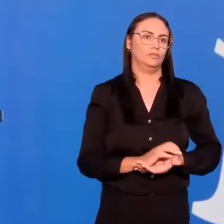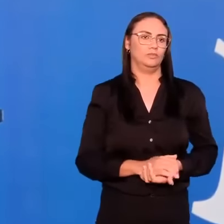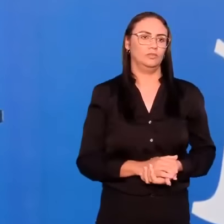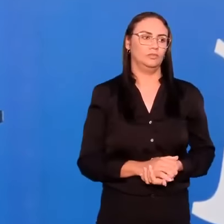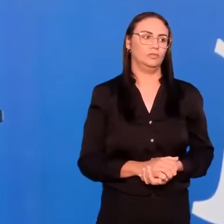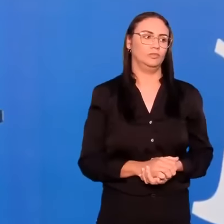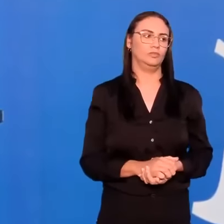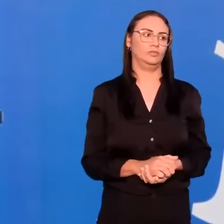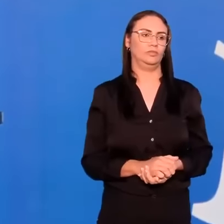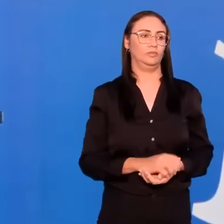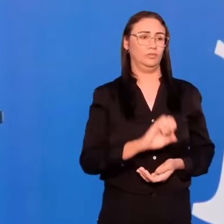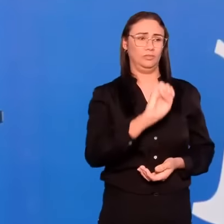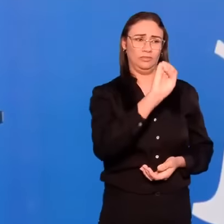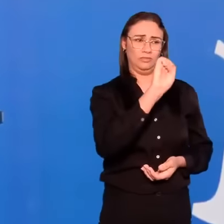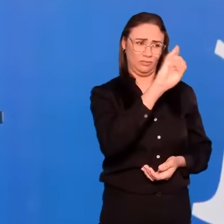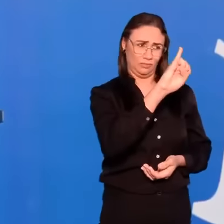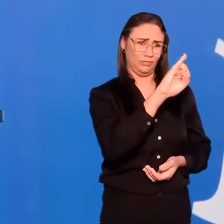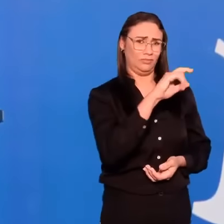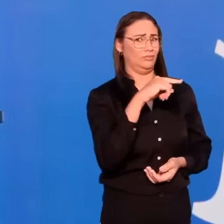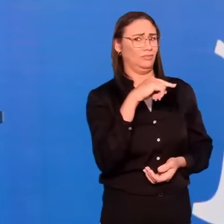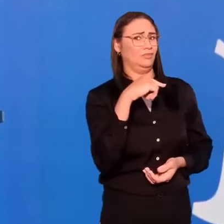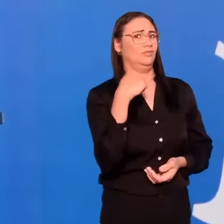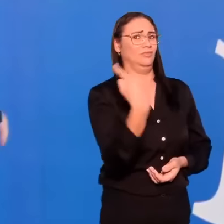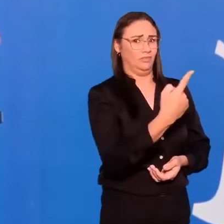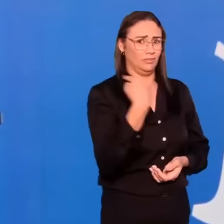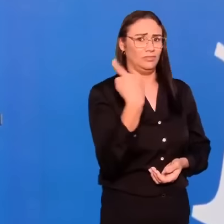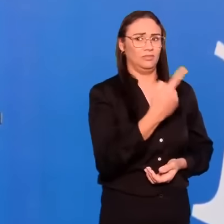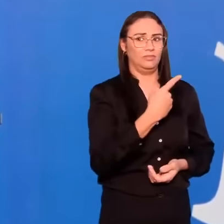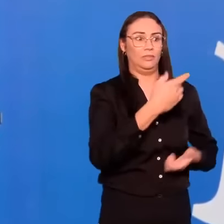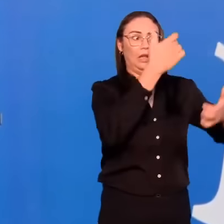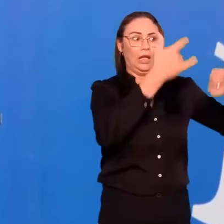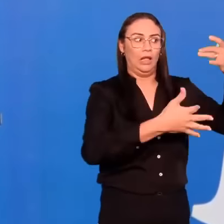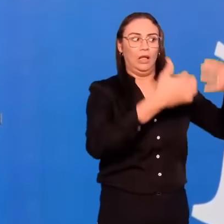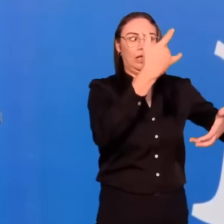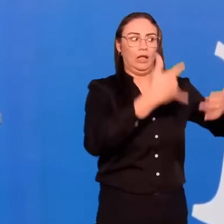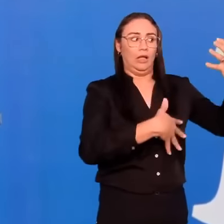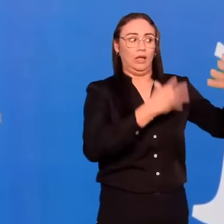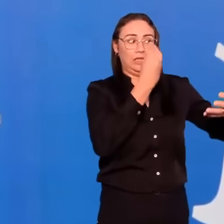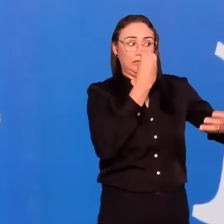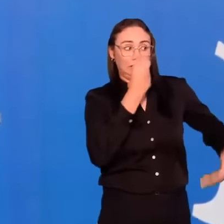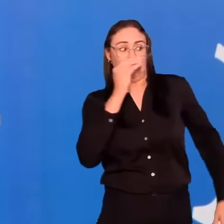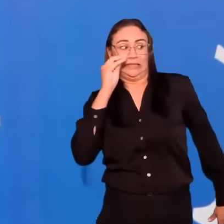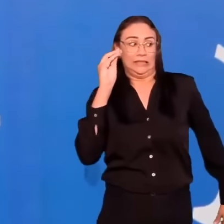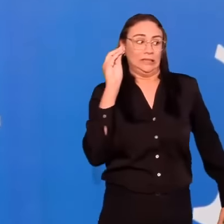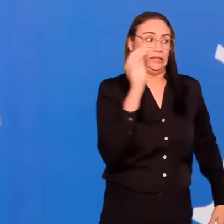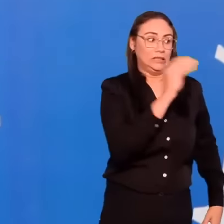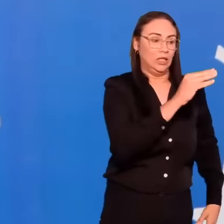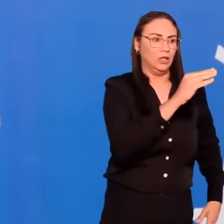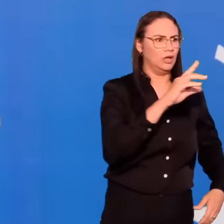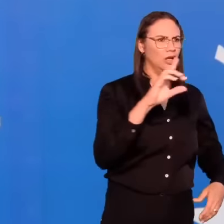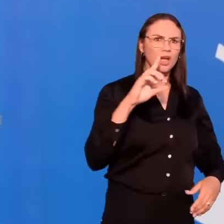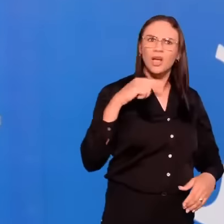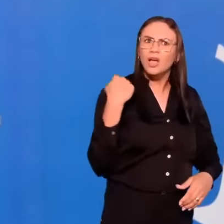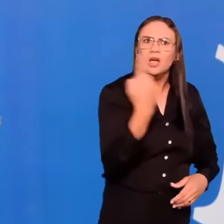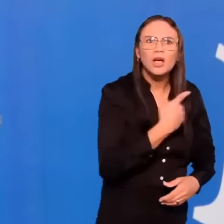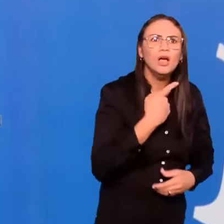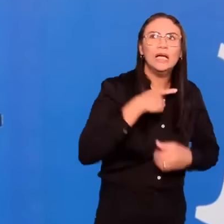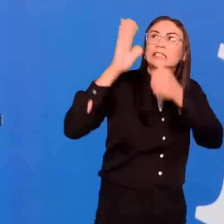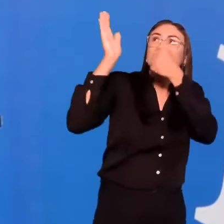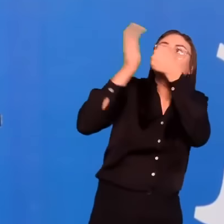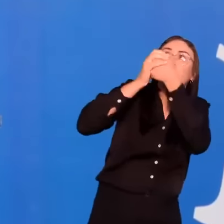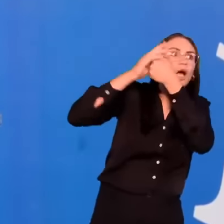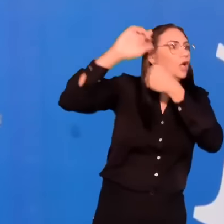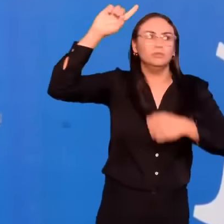Se nós rejeitarmos isso, irmãos. Nada está oculto a Deus. Todas as coisas estão nuas e patentes, diante daquele que